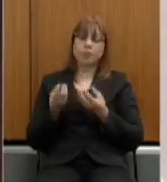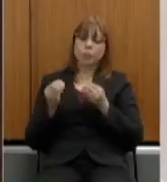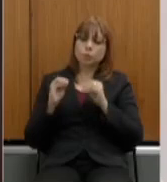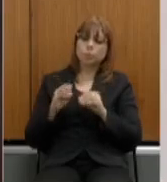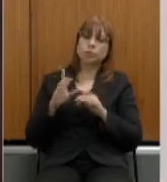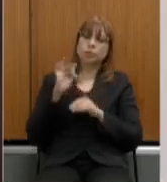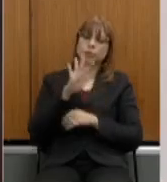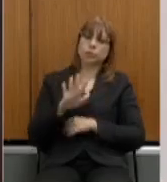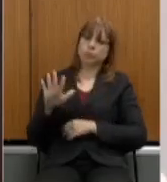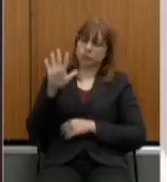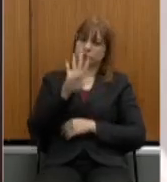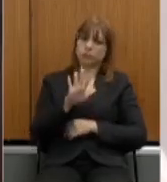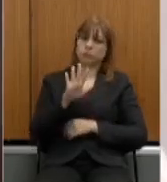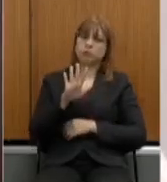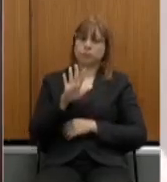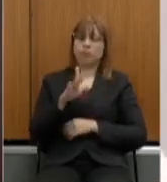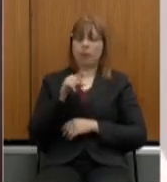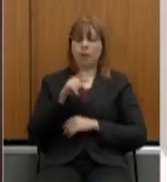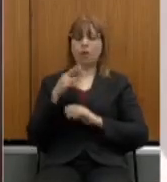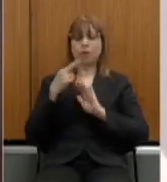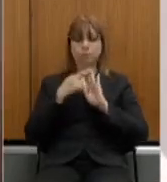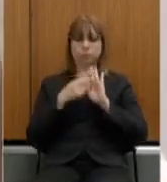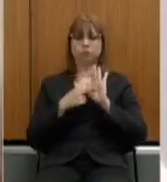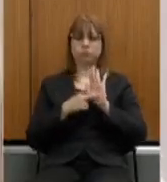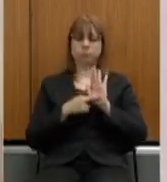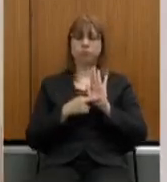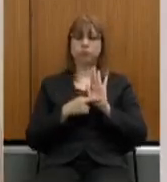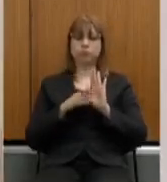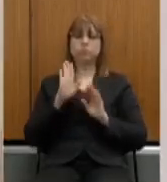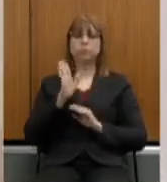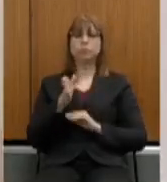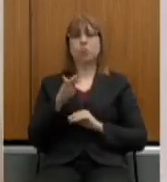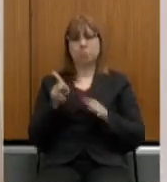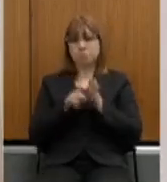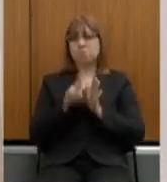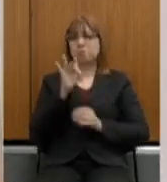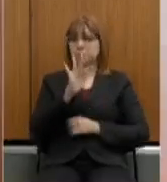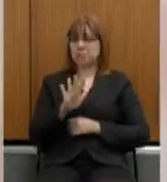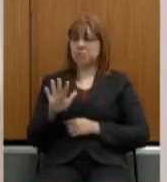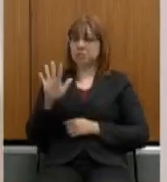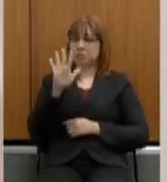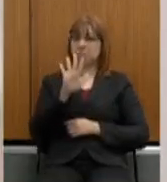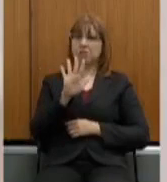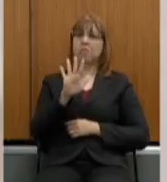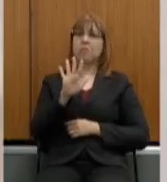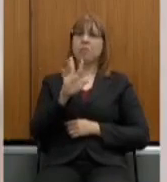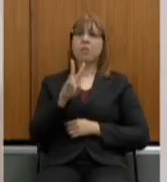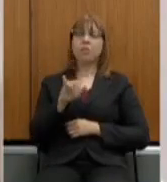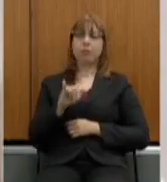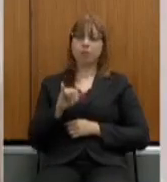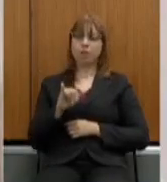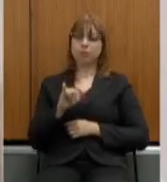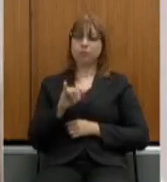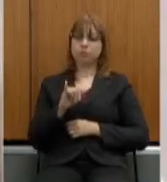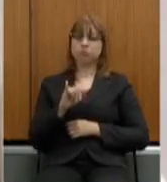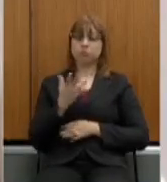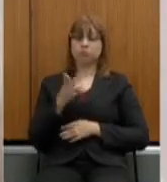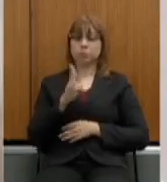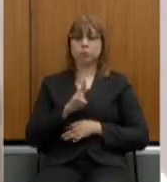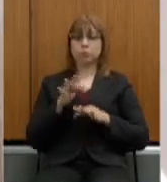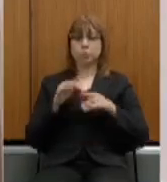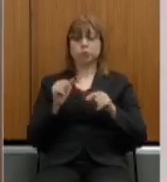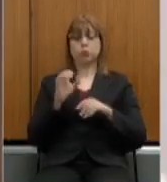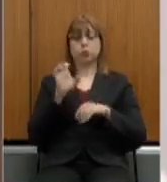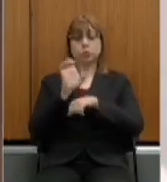estrutura cogente, já é feita, já é, é uma norma federal que vai se aplicar a todos os estados e municípios.